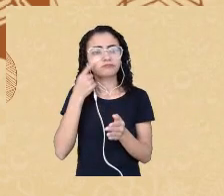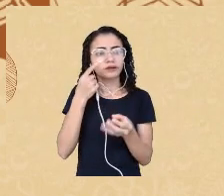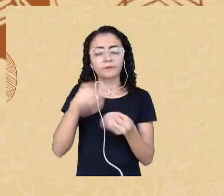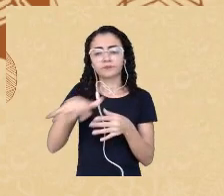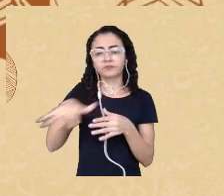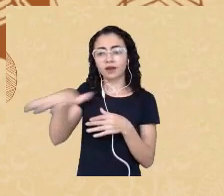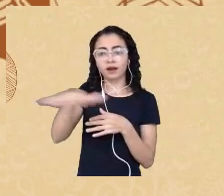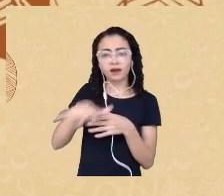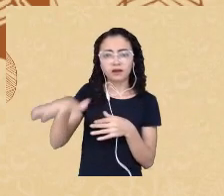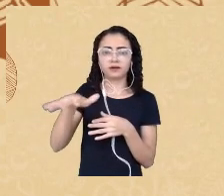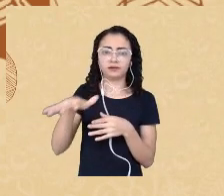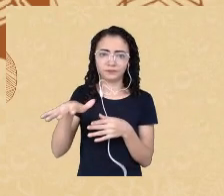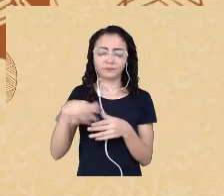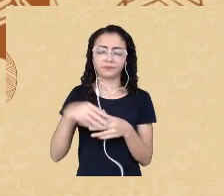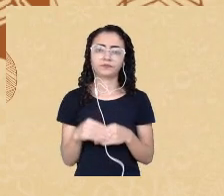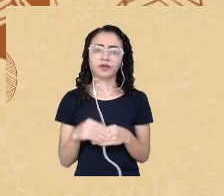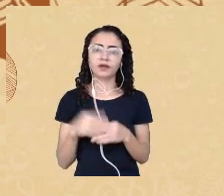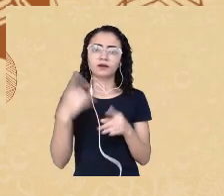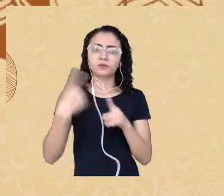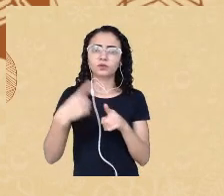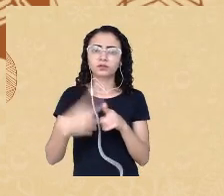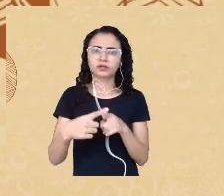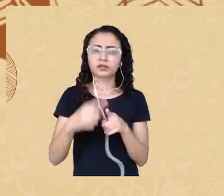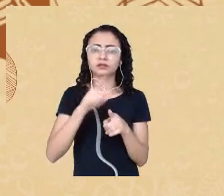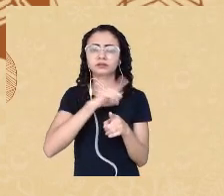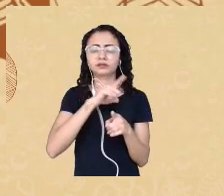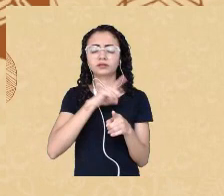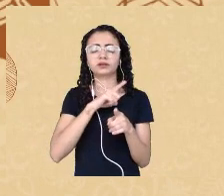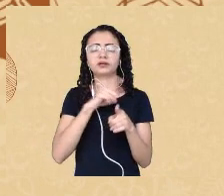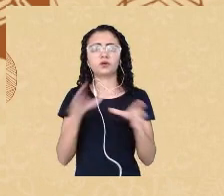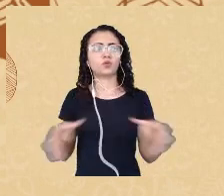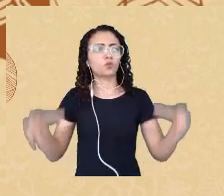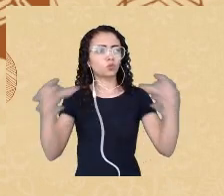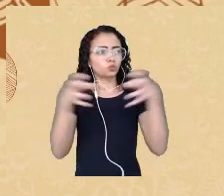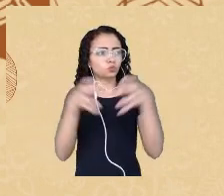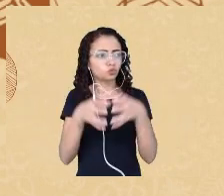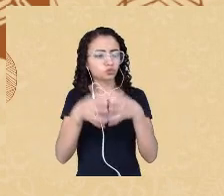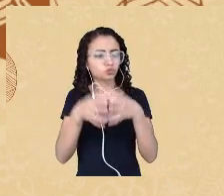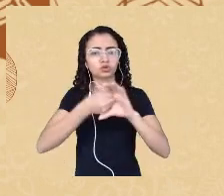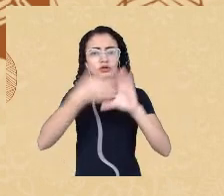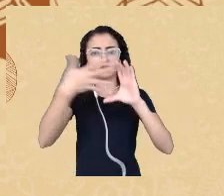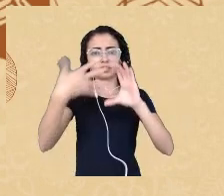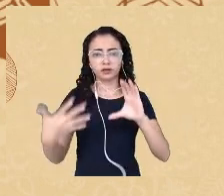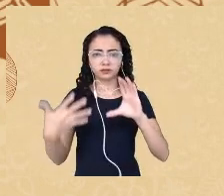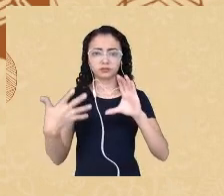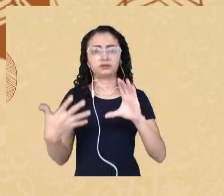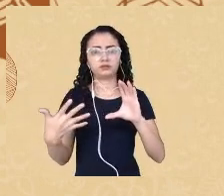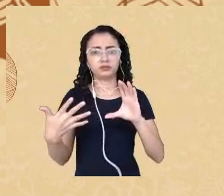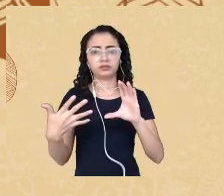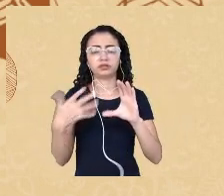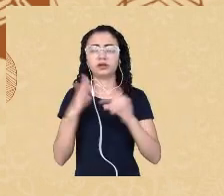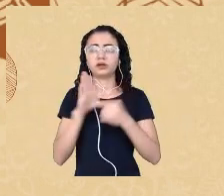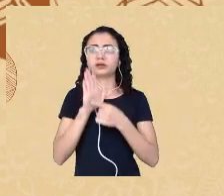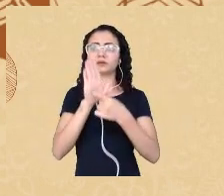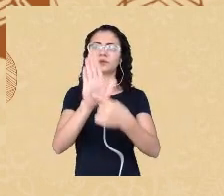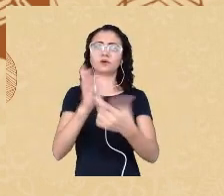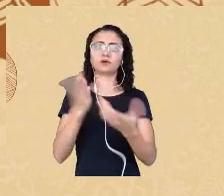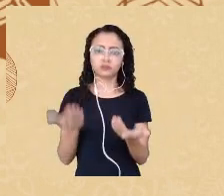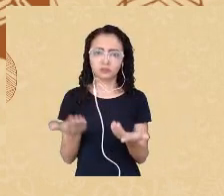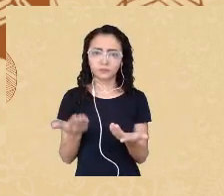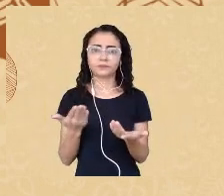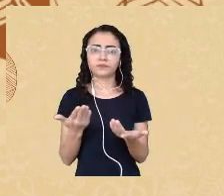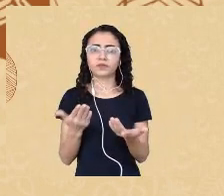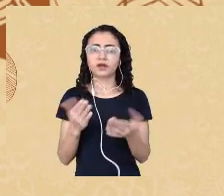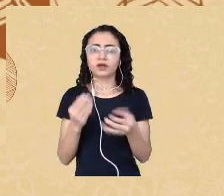prescritivamente nós temos um conjunto de aspectos que apontam e direcionam a área de avaliação